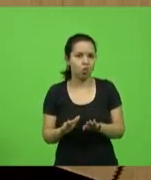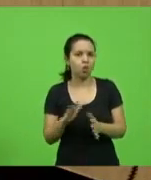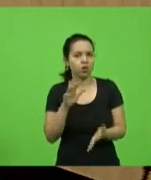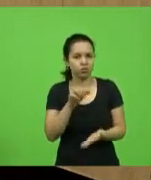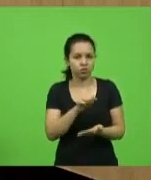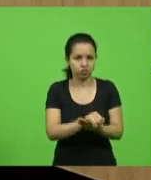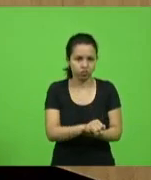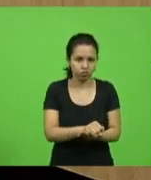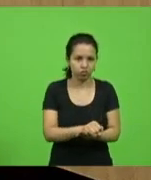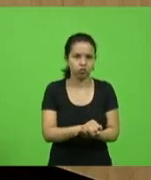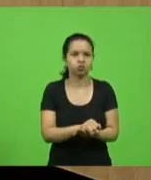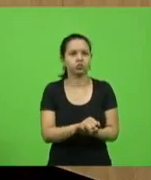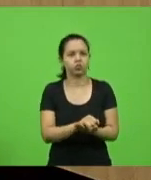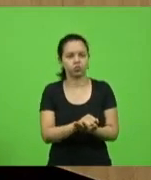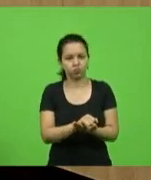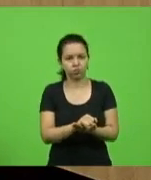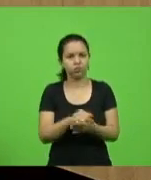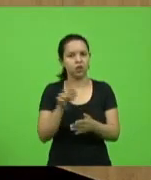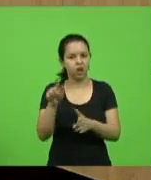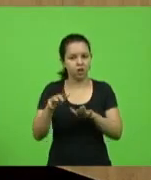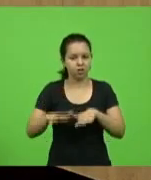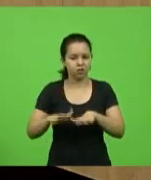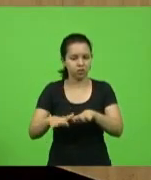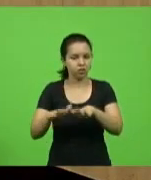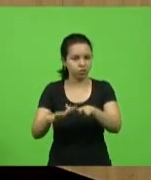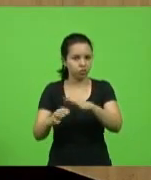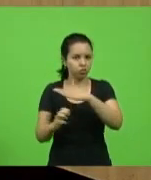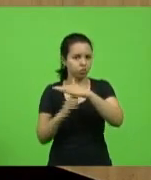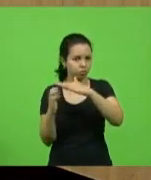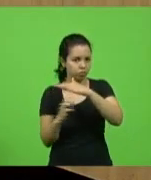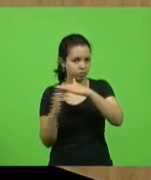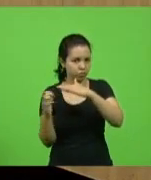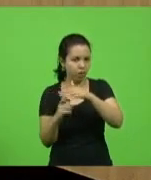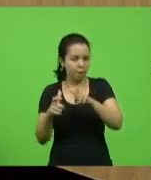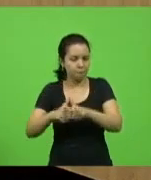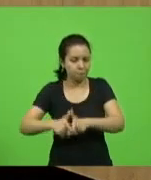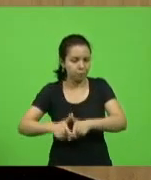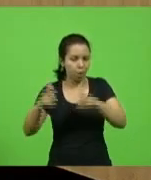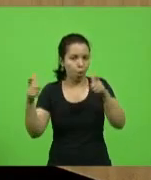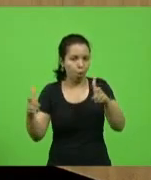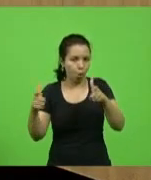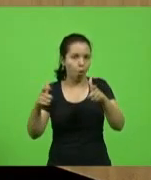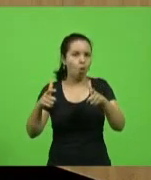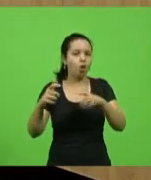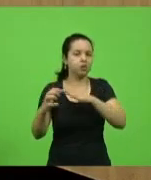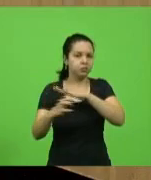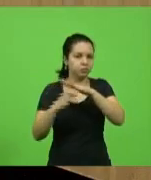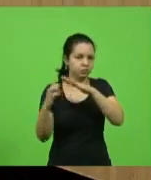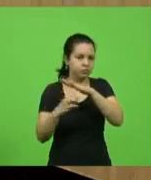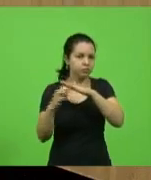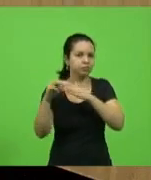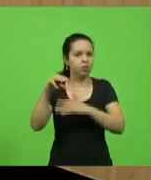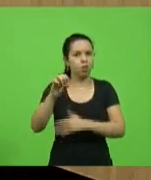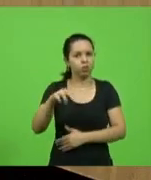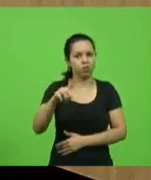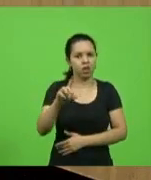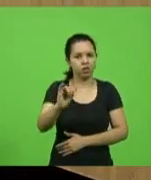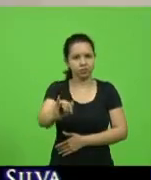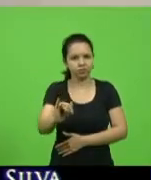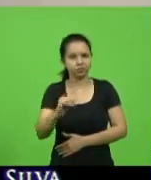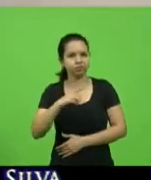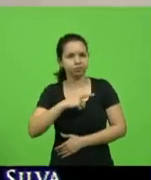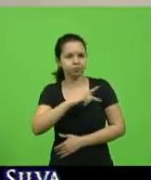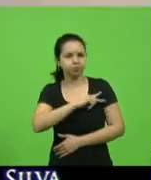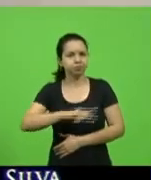senhor presidente. A Texto Oeste, uma das maiores empresas de Mondair, tendo como seu presidente o Henrique Daz,